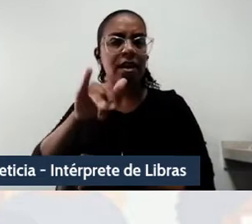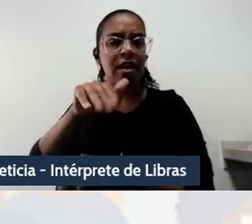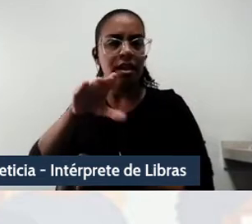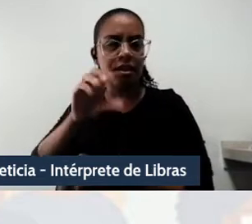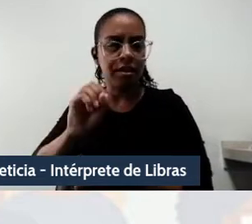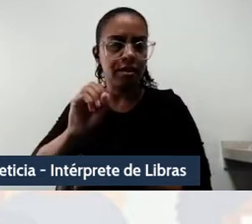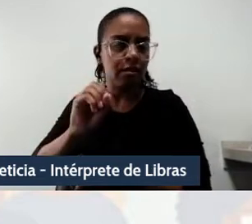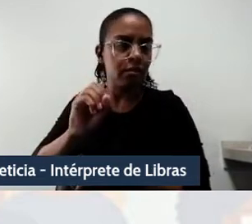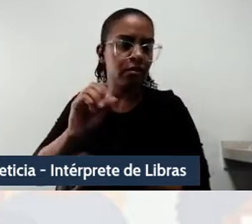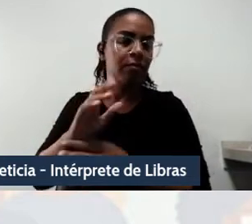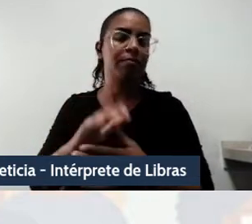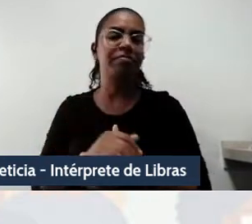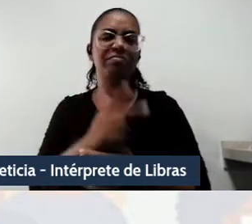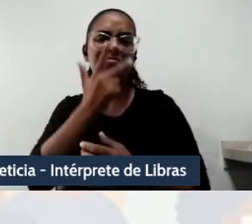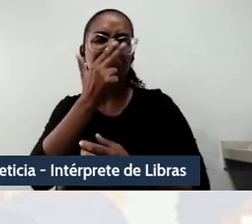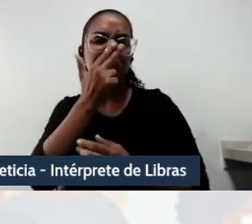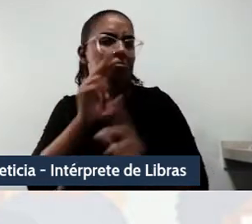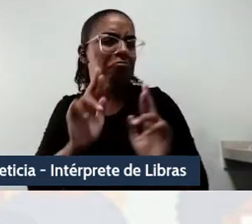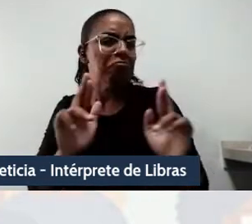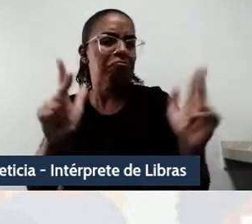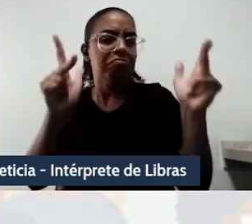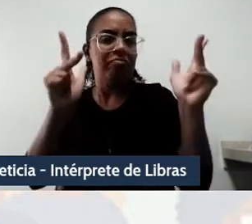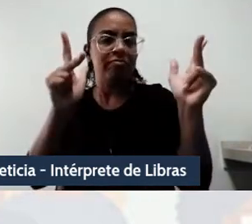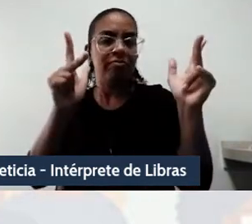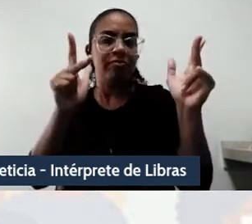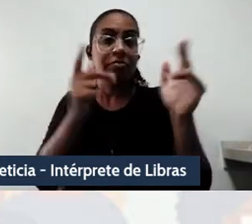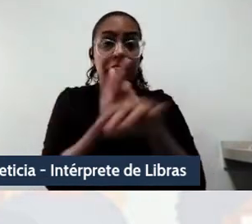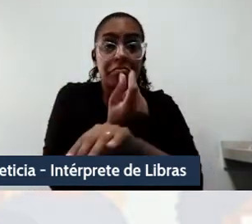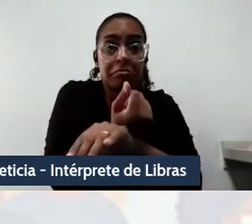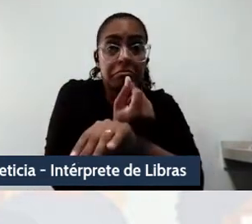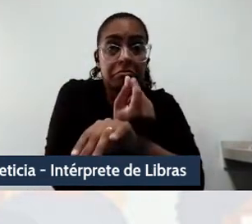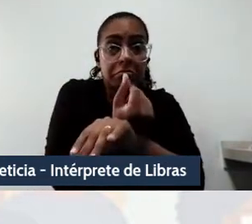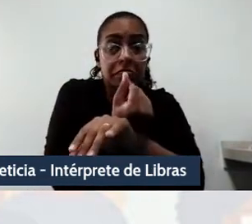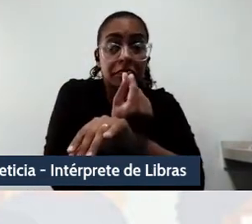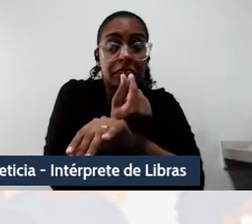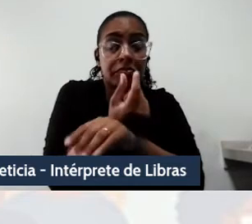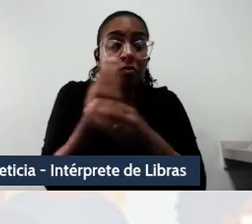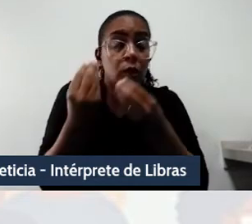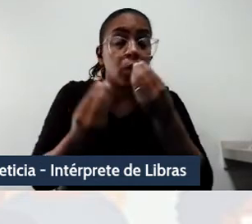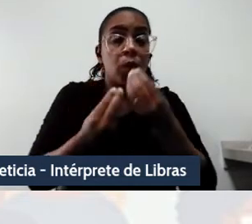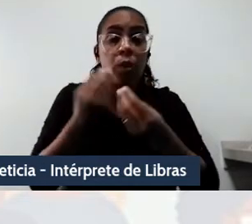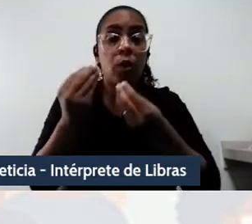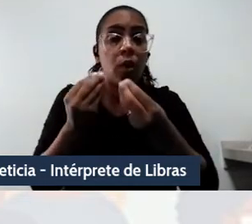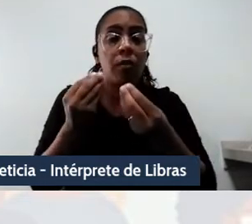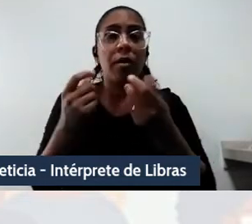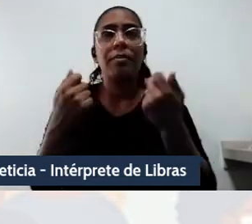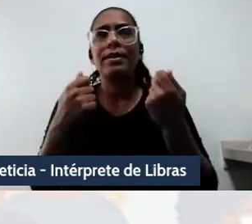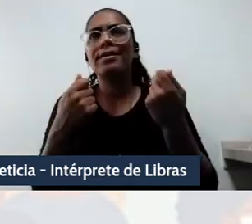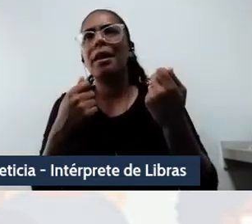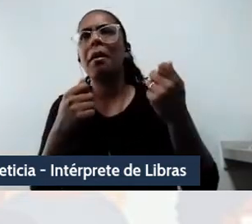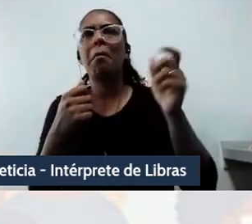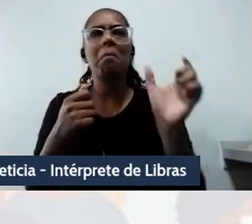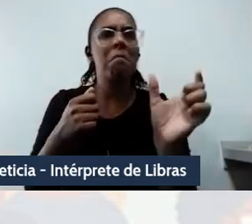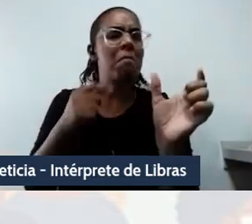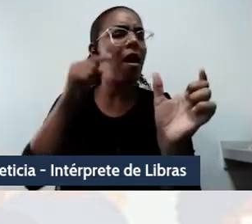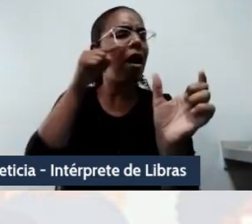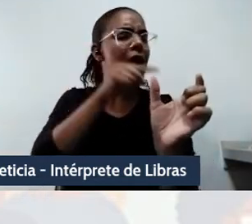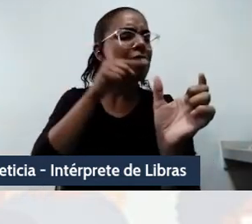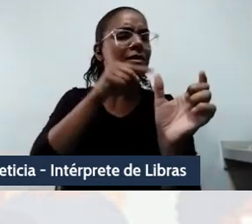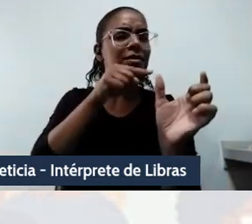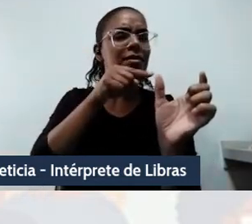tecnologia. Não estamos mais no capitalismo, temos de encontrar uma outra palavra e eu chamo de tecno